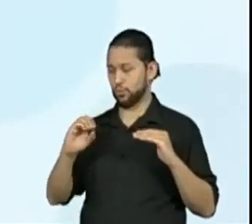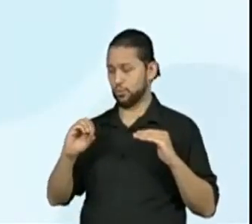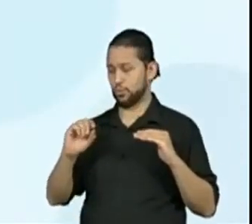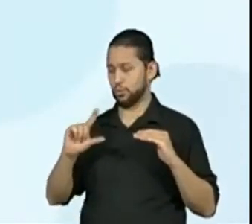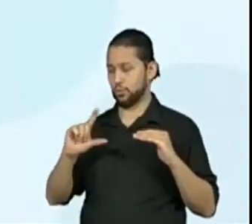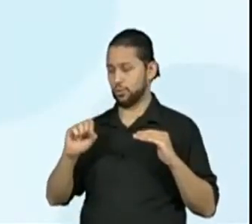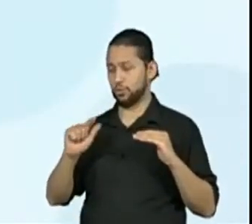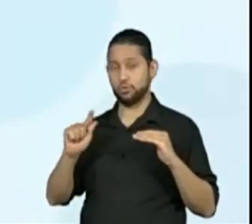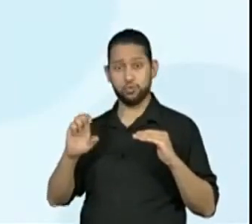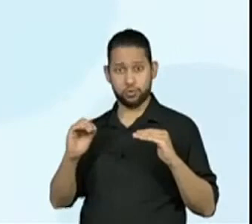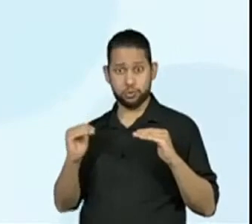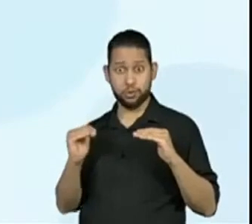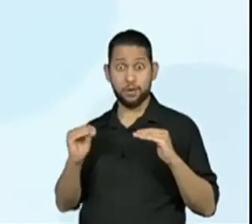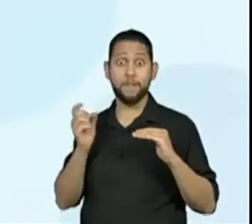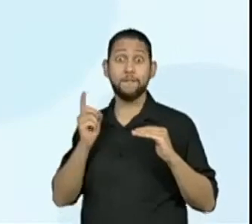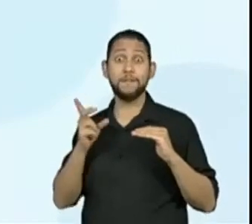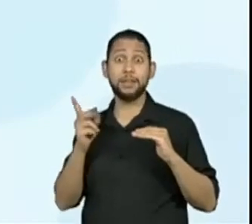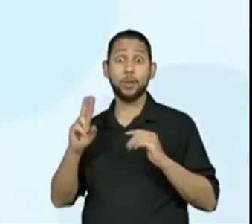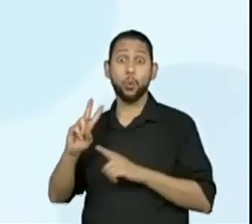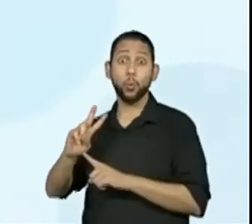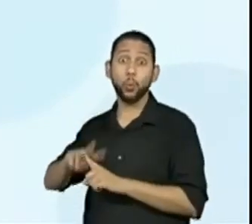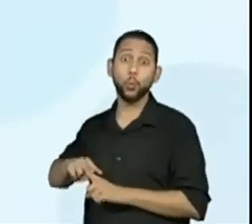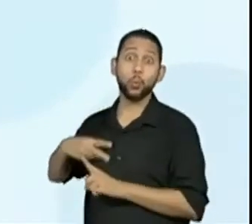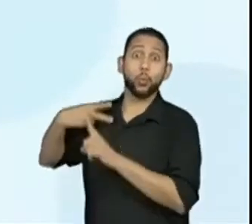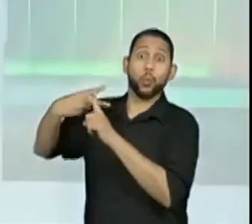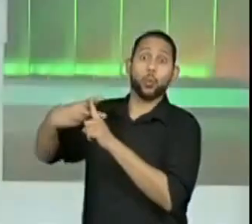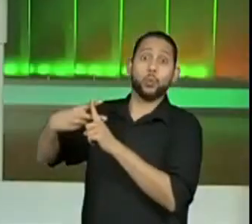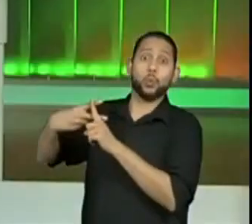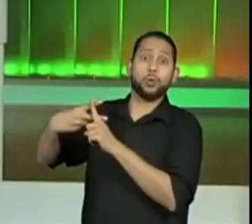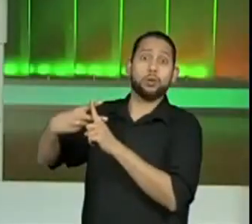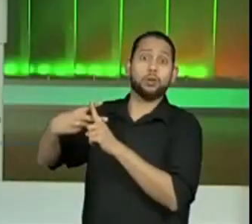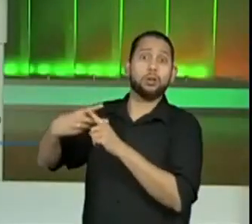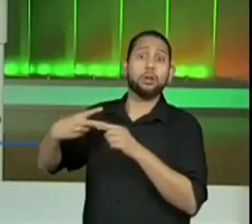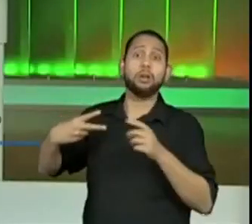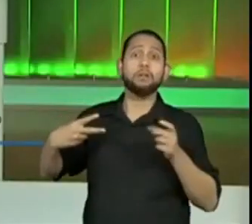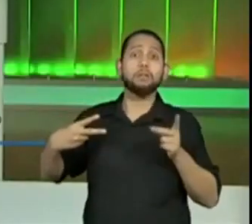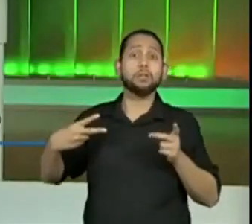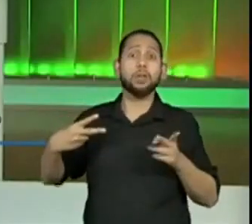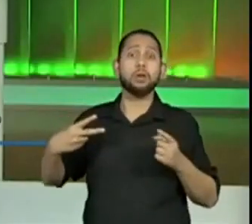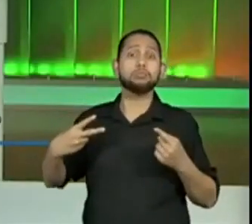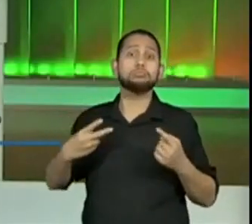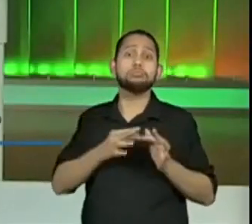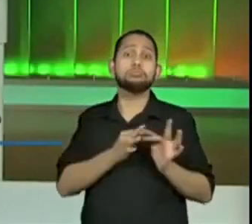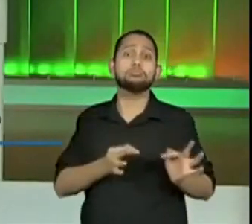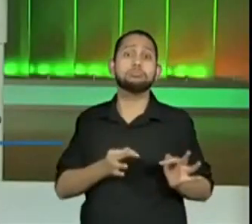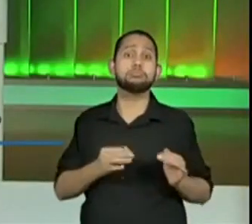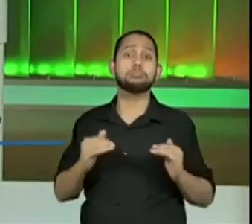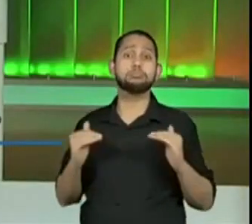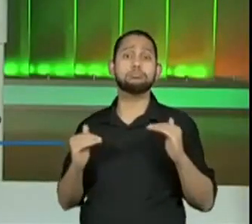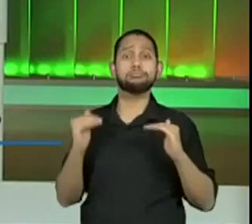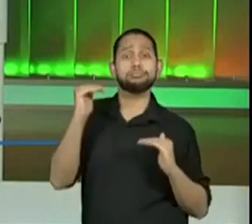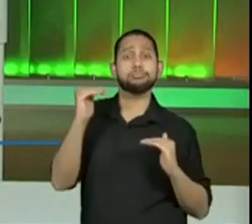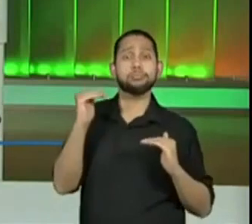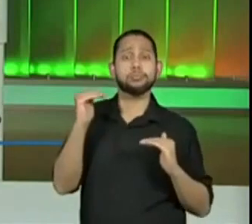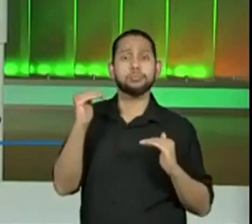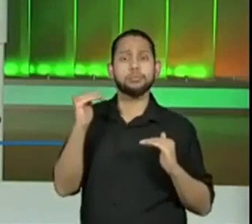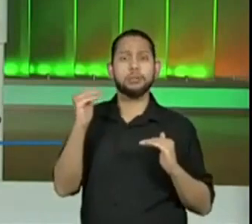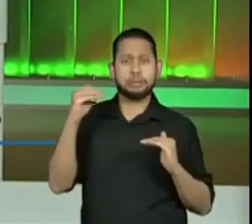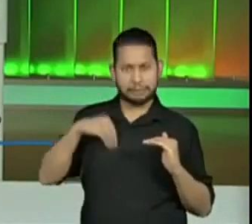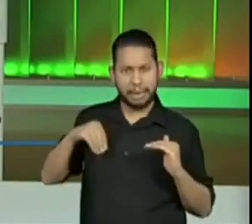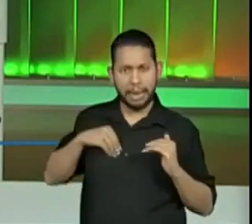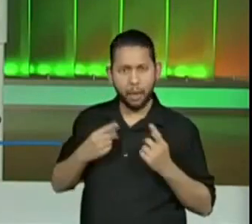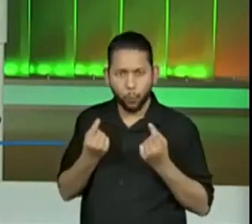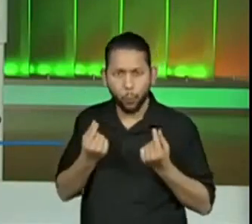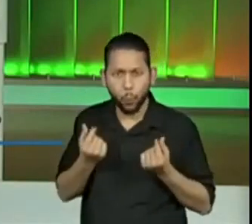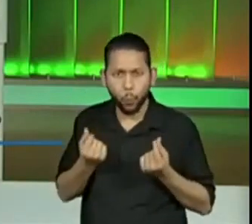ganharem a mesma quantidade? E aí? Sim ou não? E aí, eu quero ver as contribuições dos nossos alunos. Coloque as